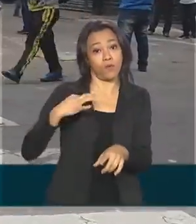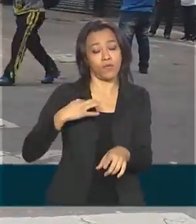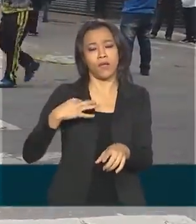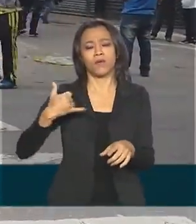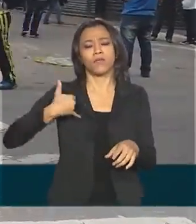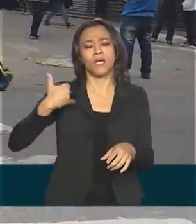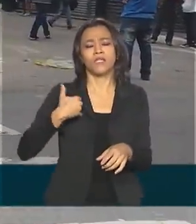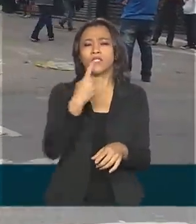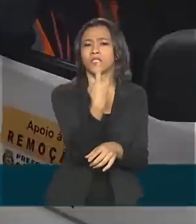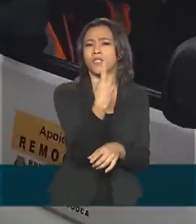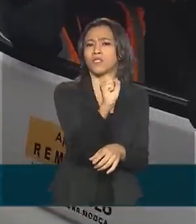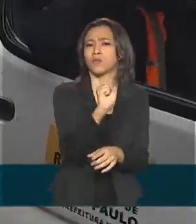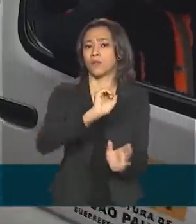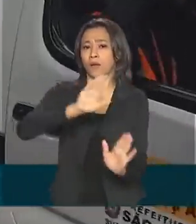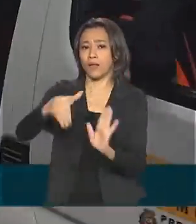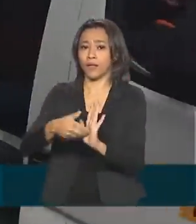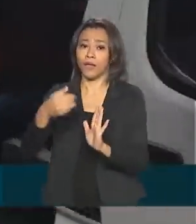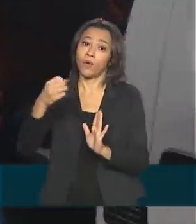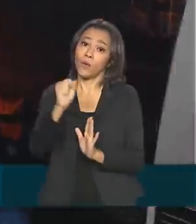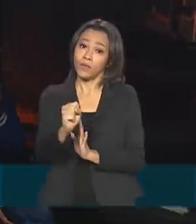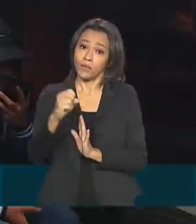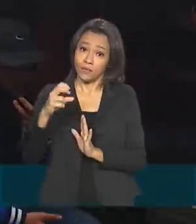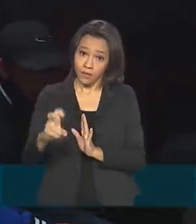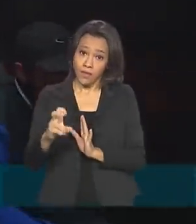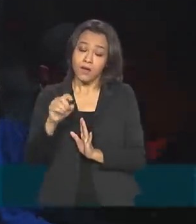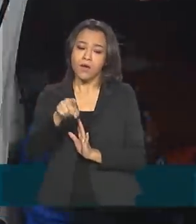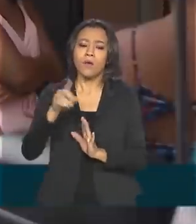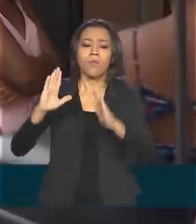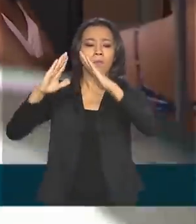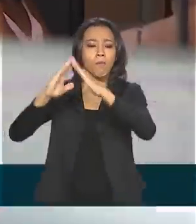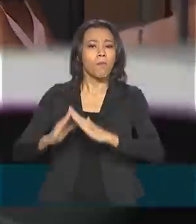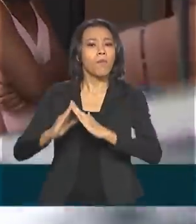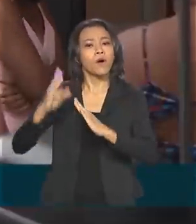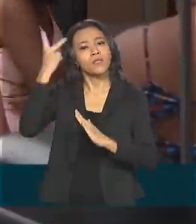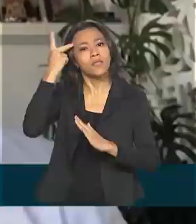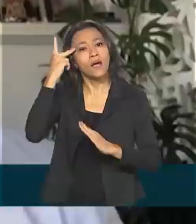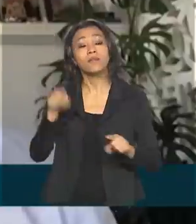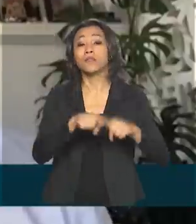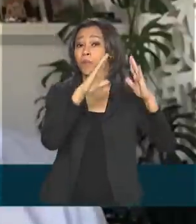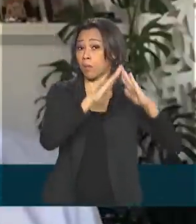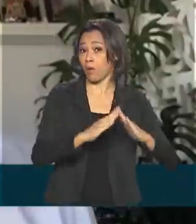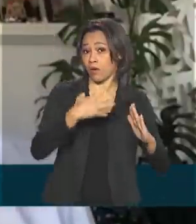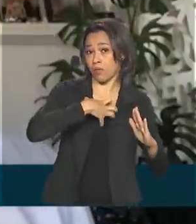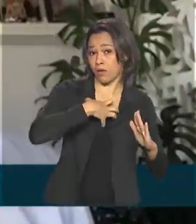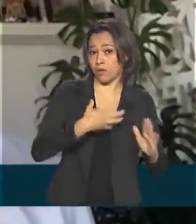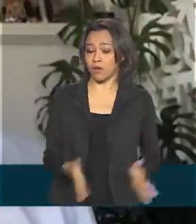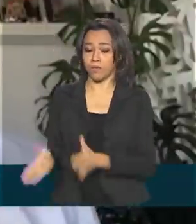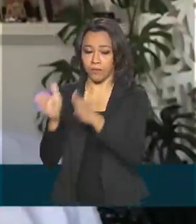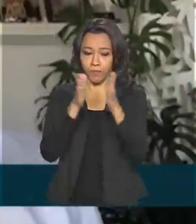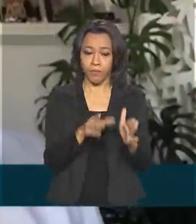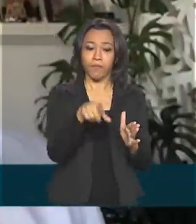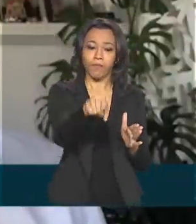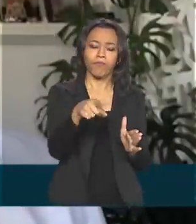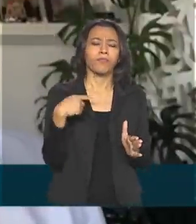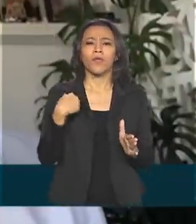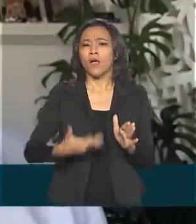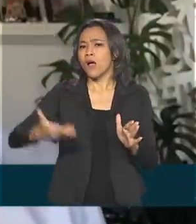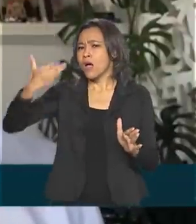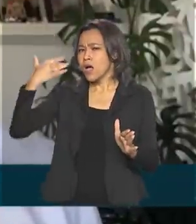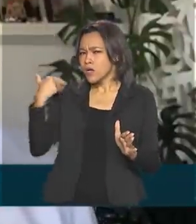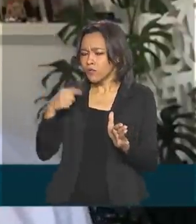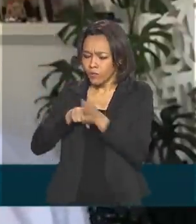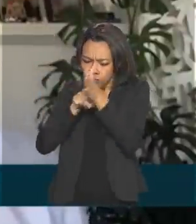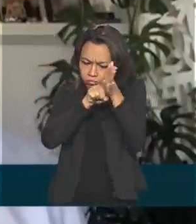85 anos moradores dos estados de São Paulo e Bahia. A Anvisa se baseou em resultados de estudos in